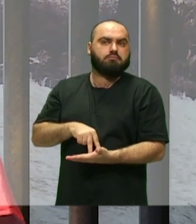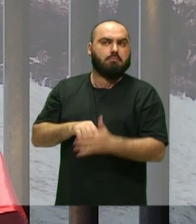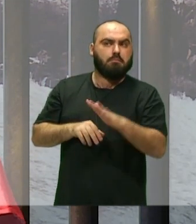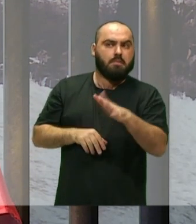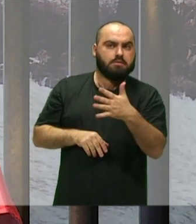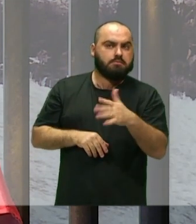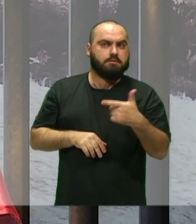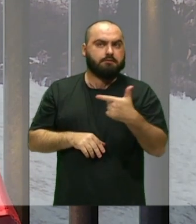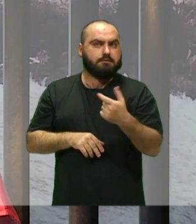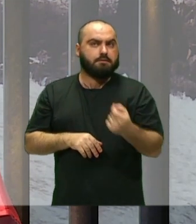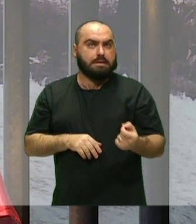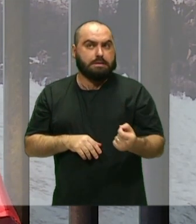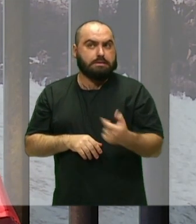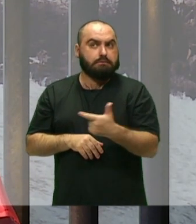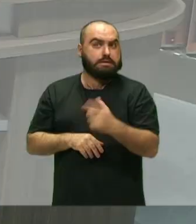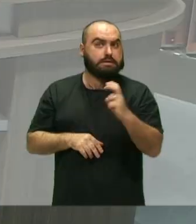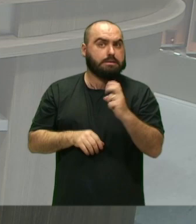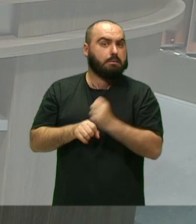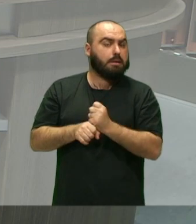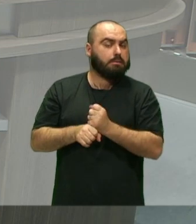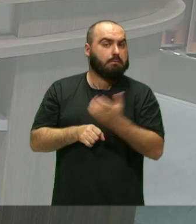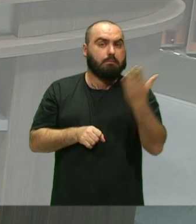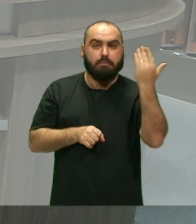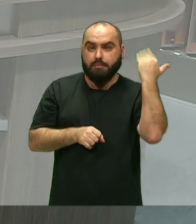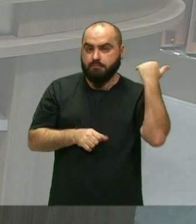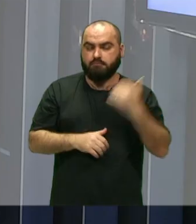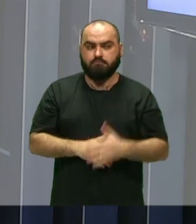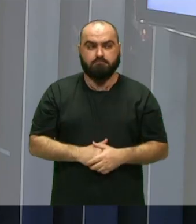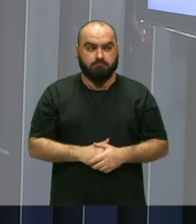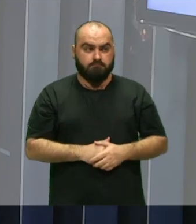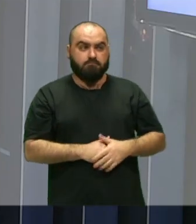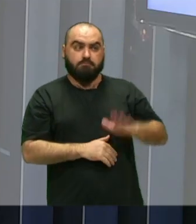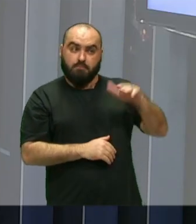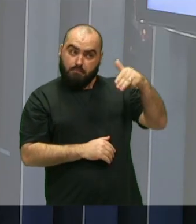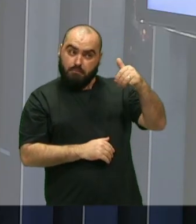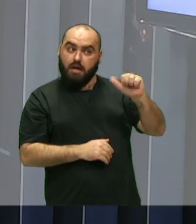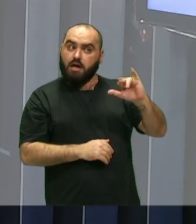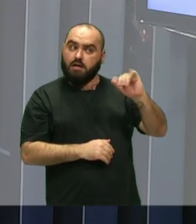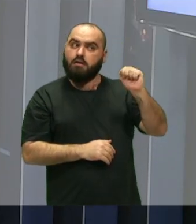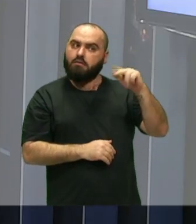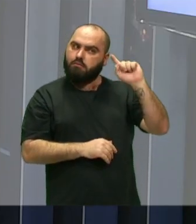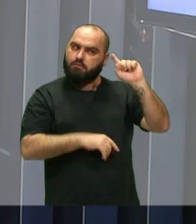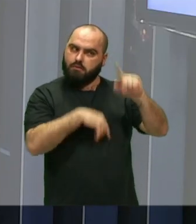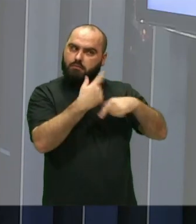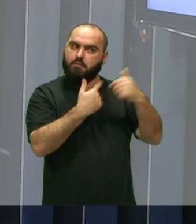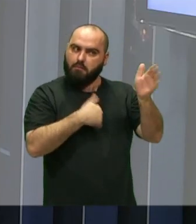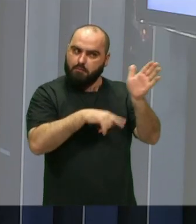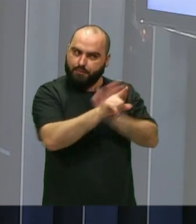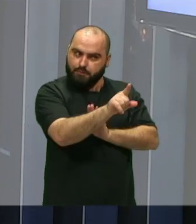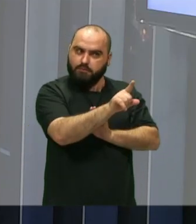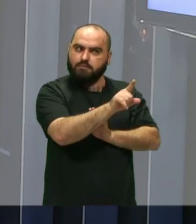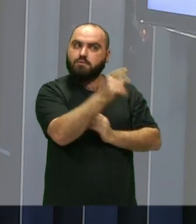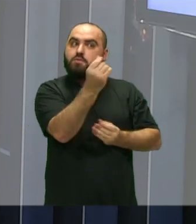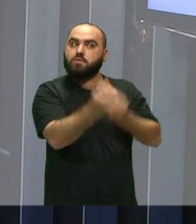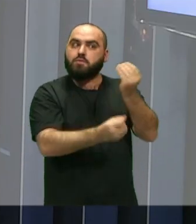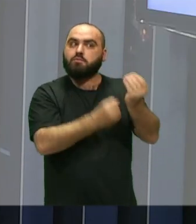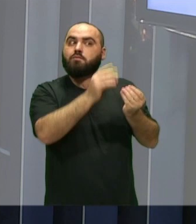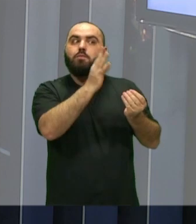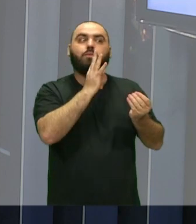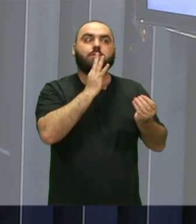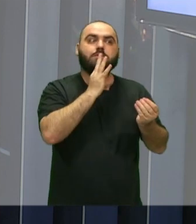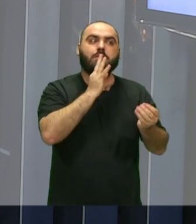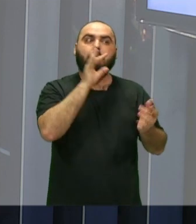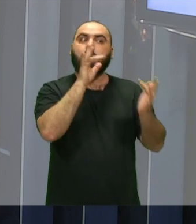25 anos atrás Mariana Daqui um pouquinho Eu vou te fazer Algumas perguntas Específicas Como é que foi Para você conhecer Como é que você Entrou em